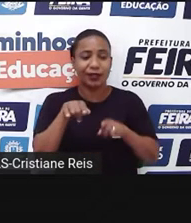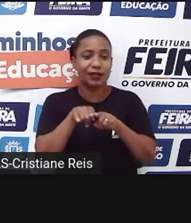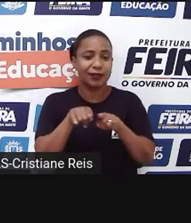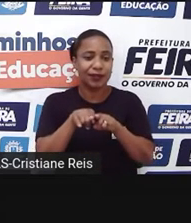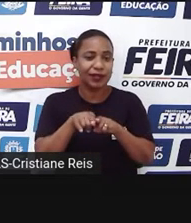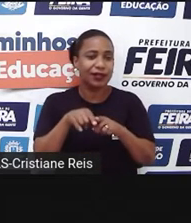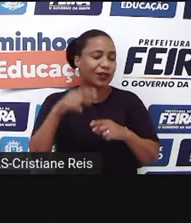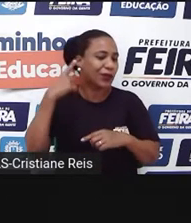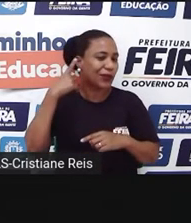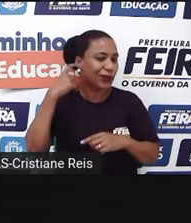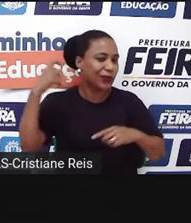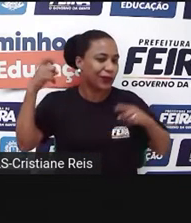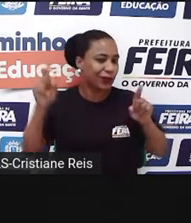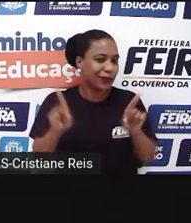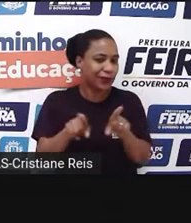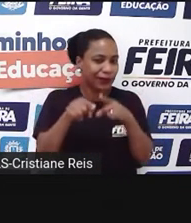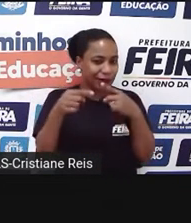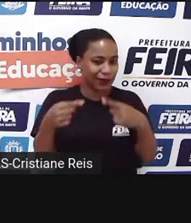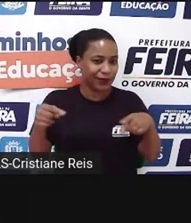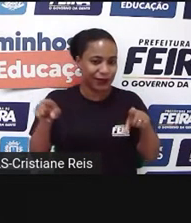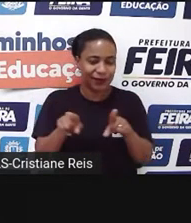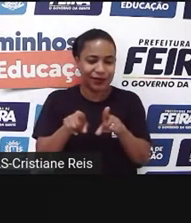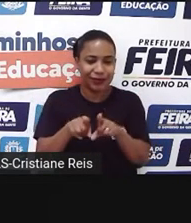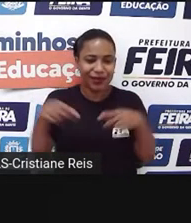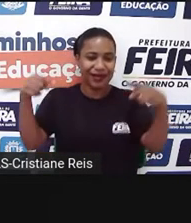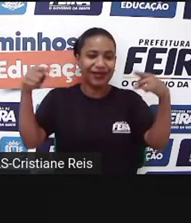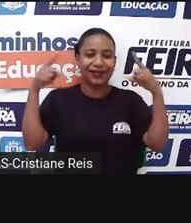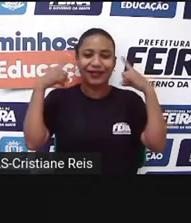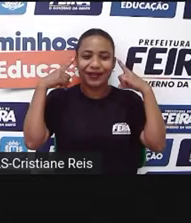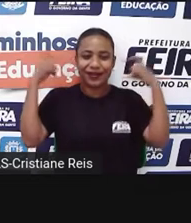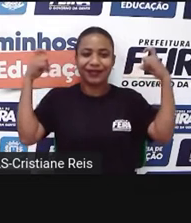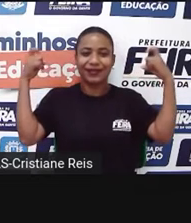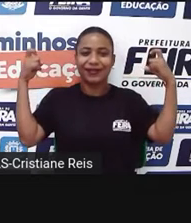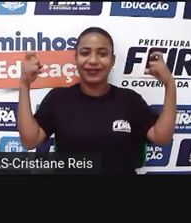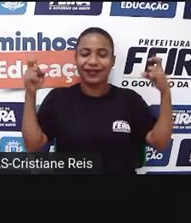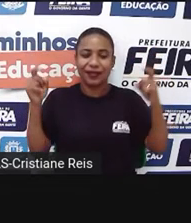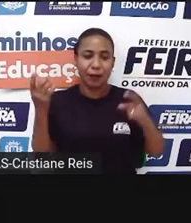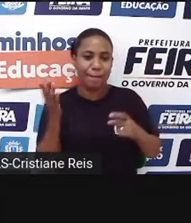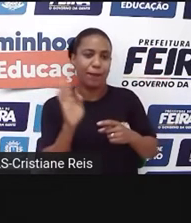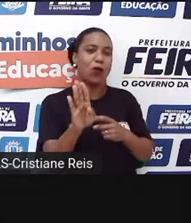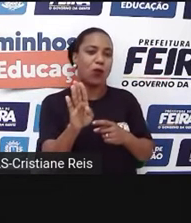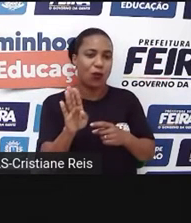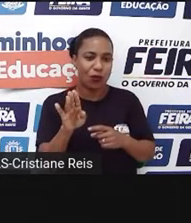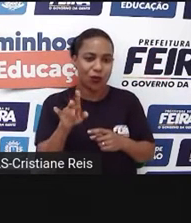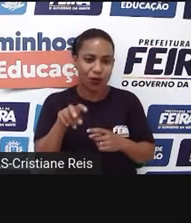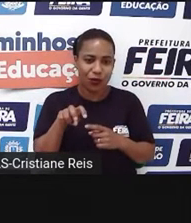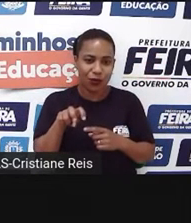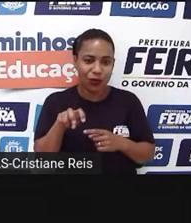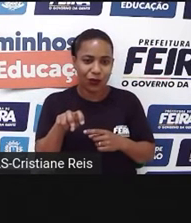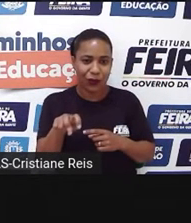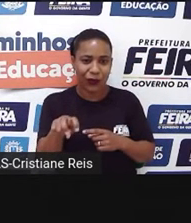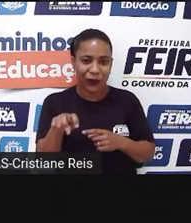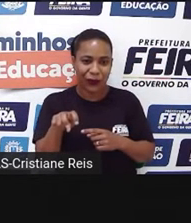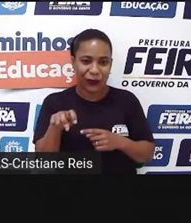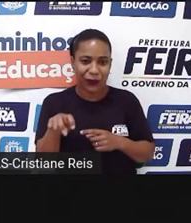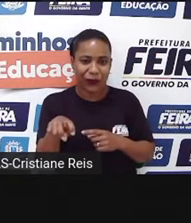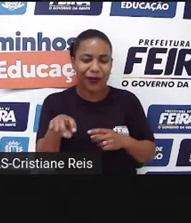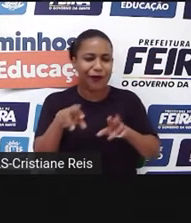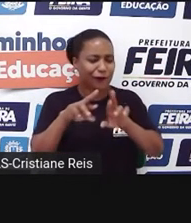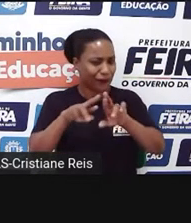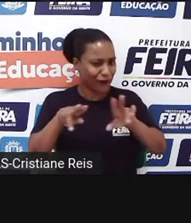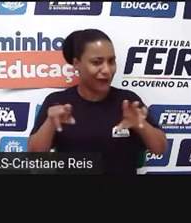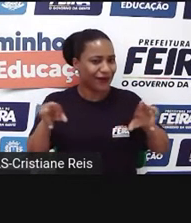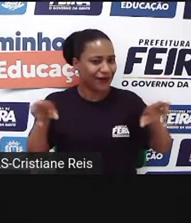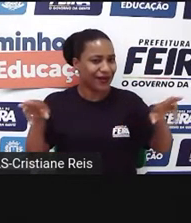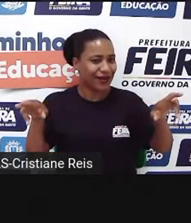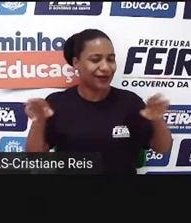aqueles efeitos sonoros, de repente o arrastar de uma cadeira, o bater de uma porta, enfim. Existe o coro, que são